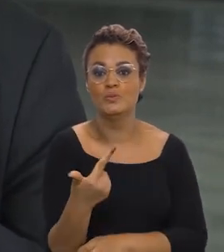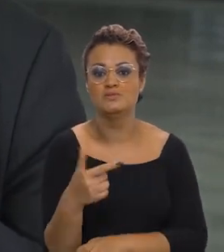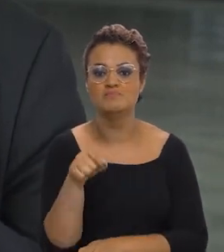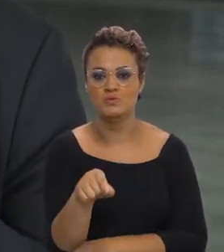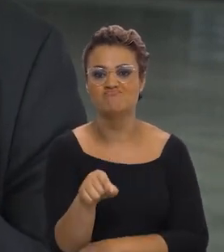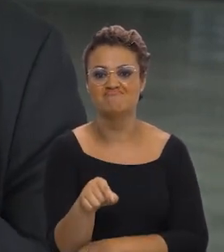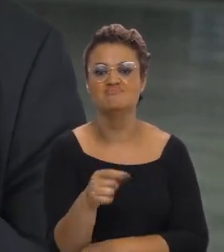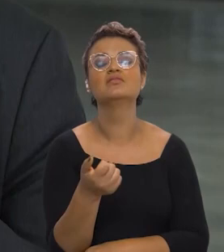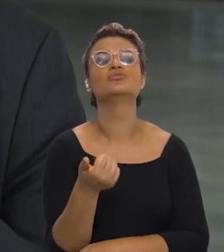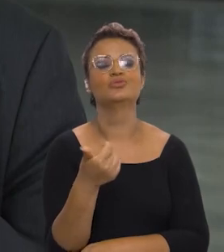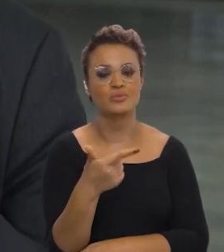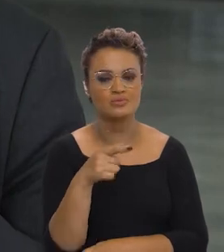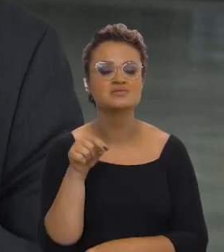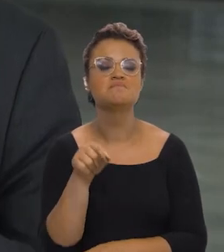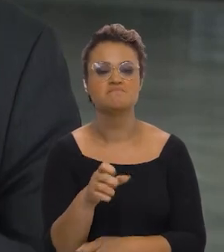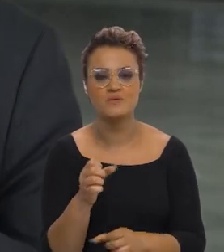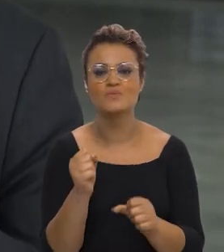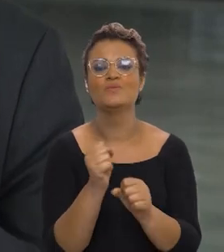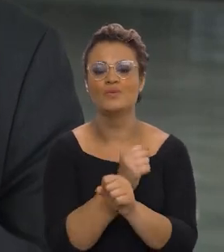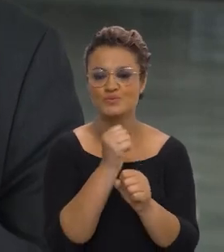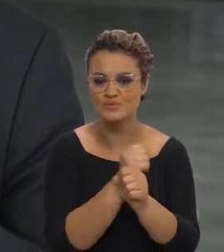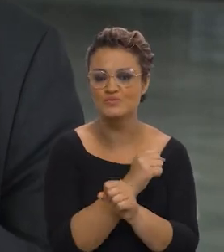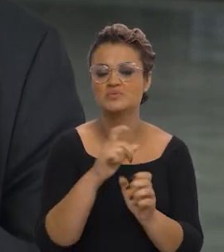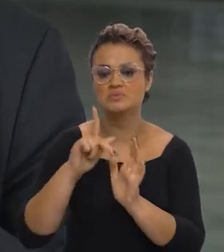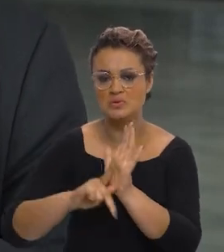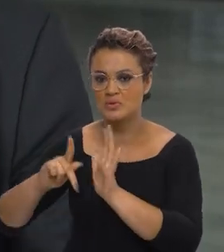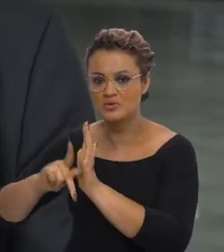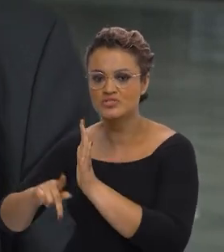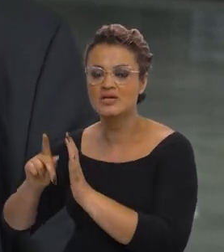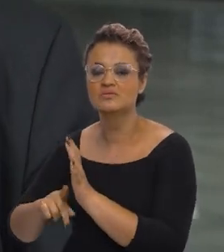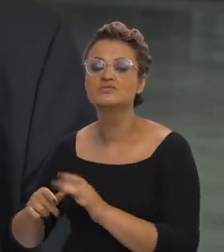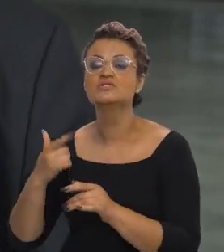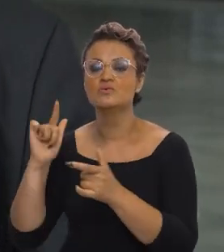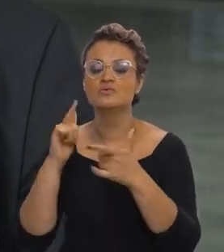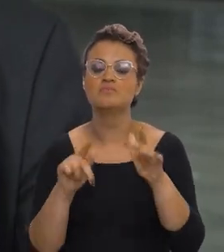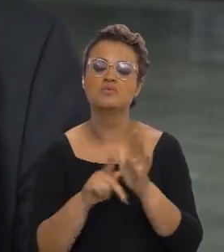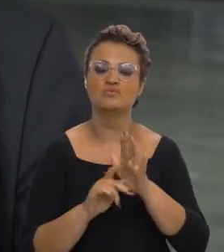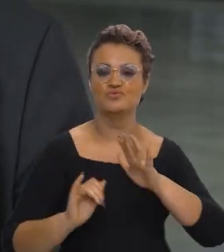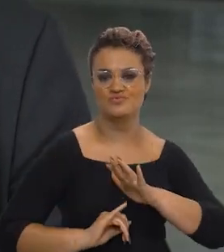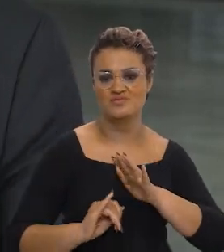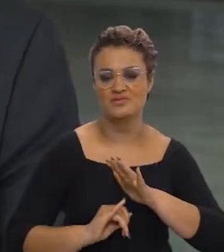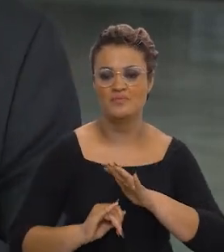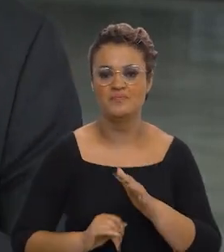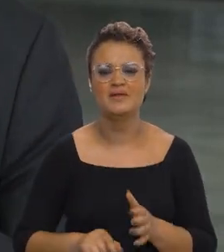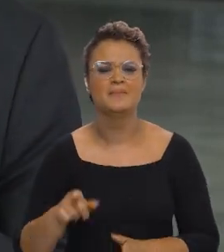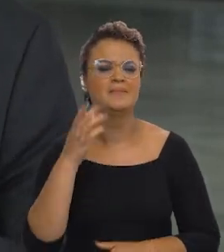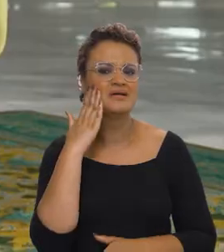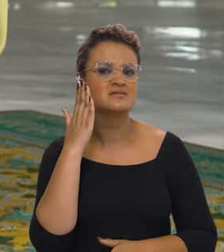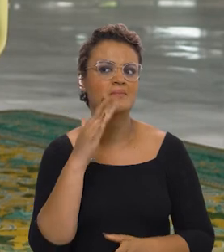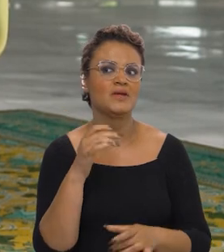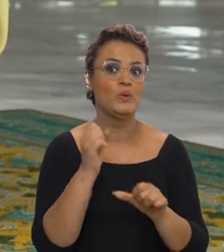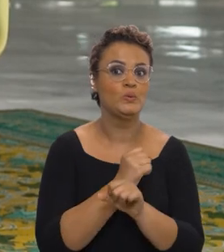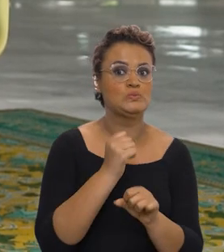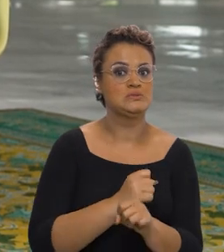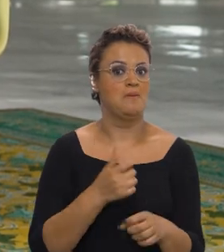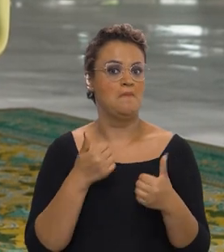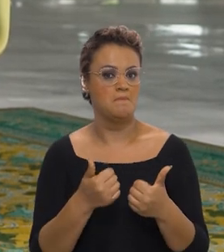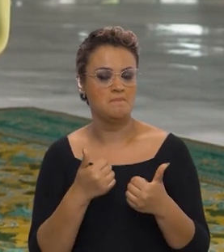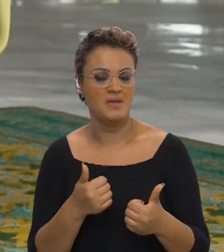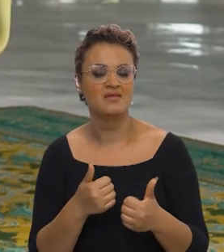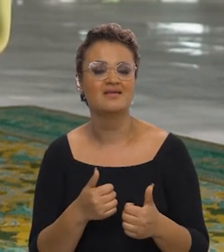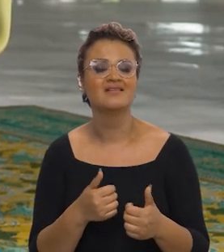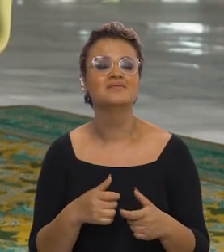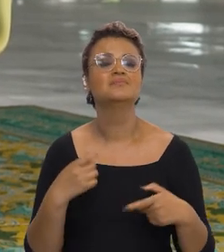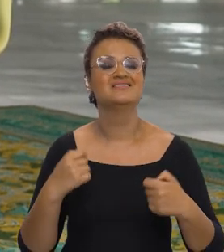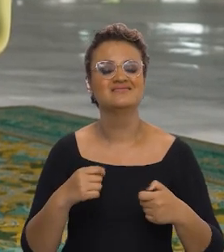obras. Ele tem um conjunto de obras e projetos, mas ele também tem medidas institucionais. Para fazer grandes obras,